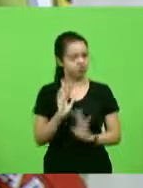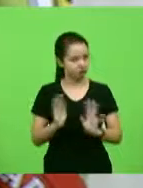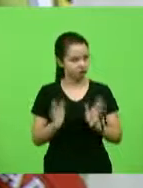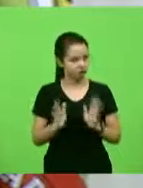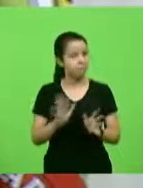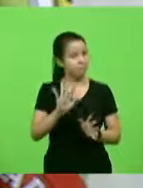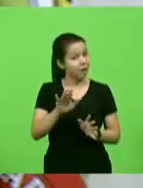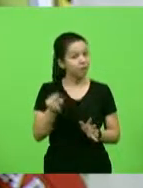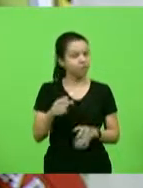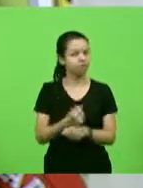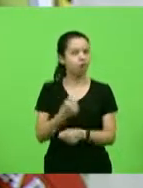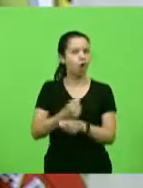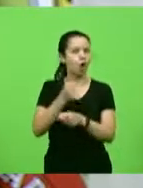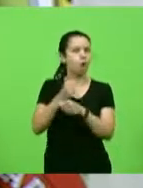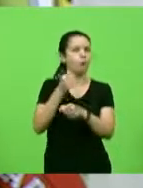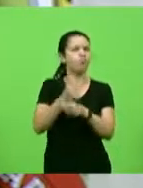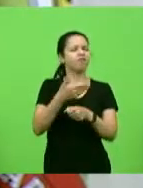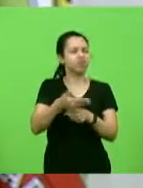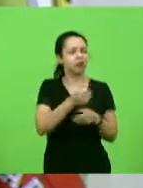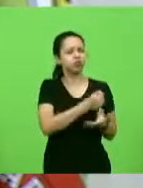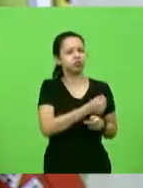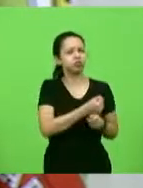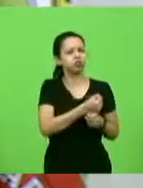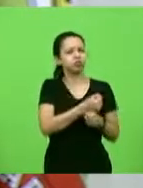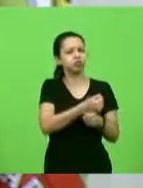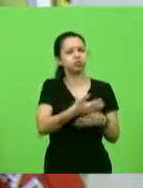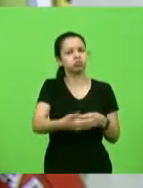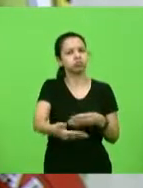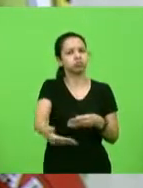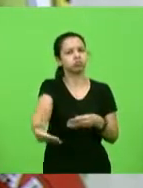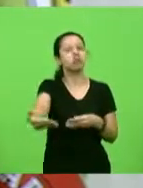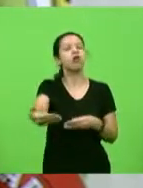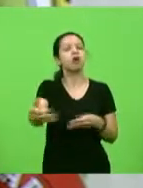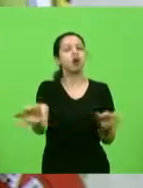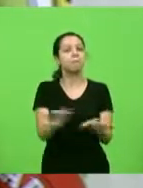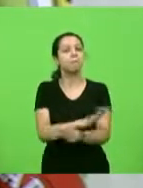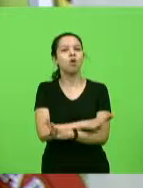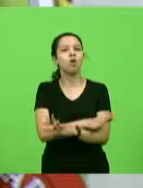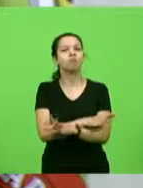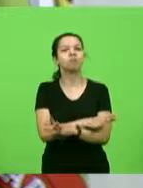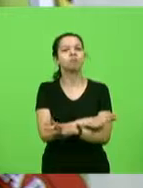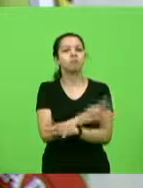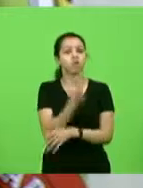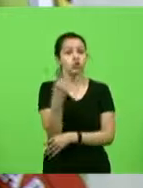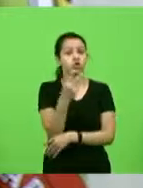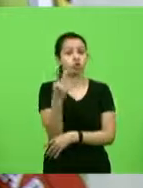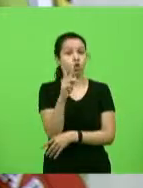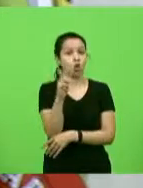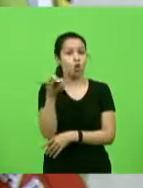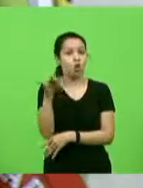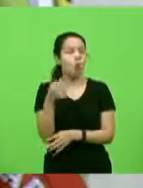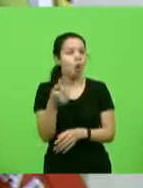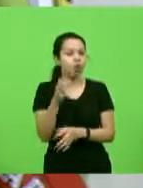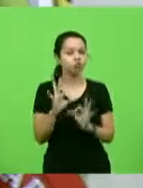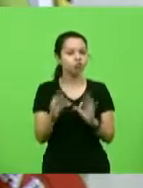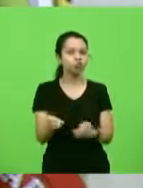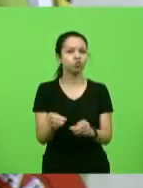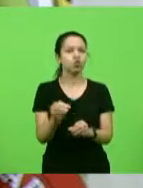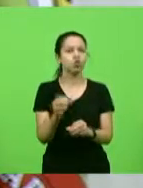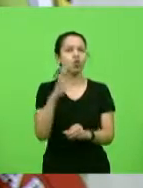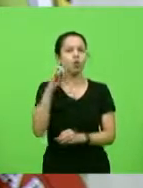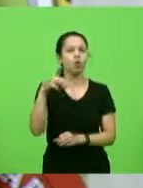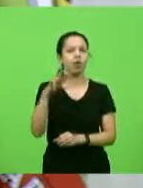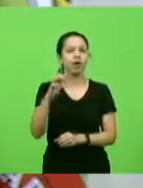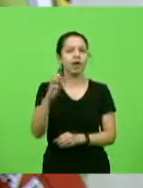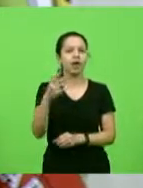obra para durar muito. São 22 quilômetros, quase tudo em concreto, com espessura de 22 centímetros